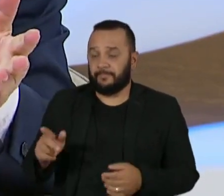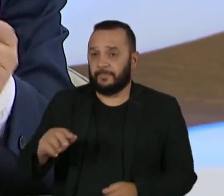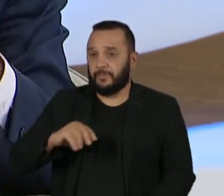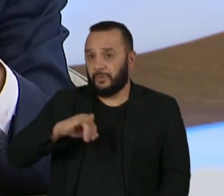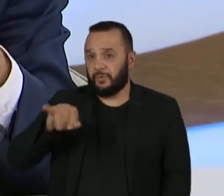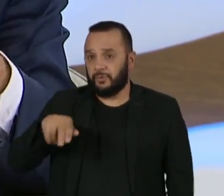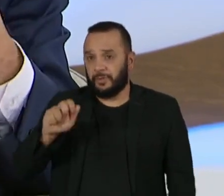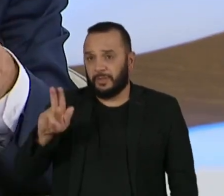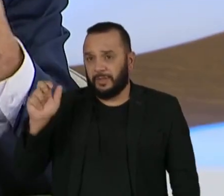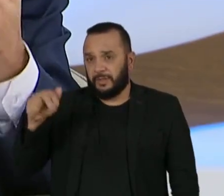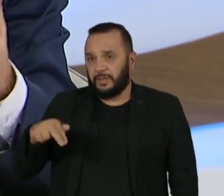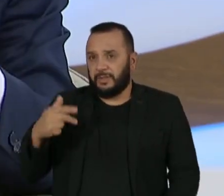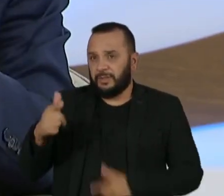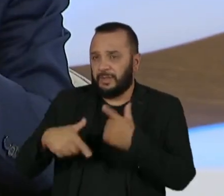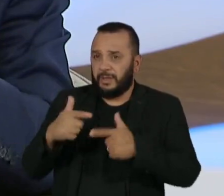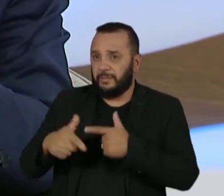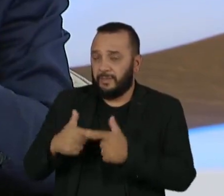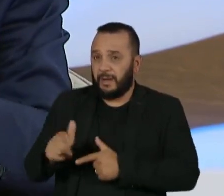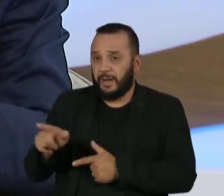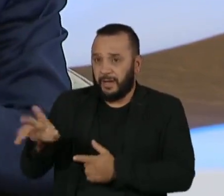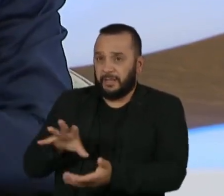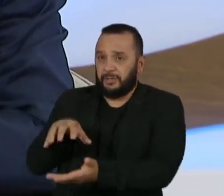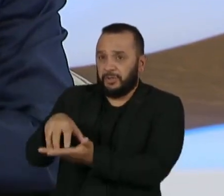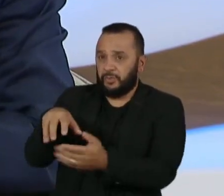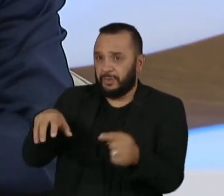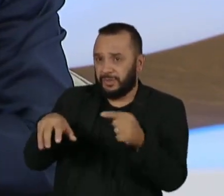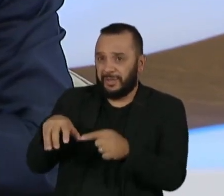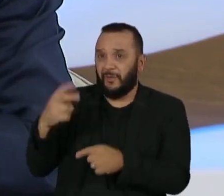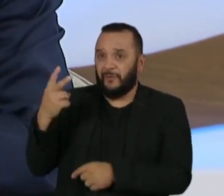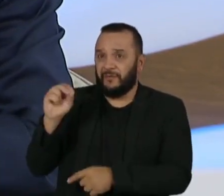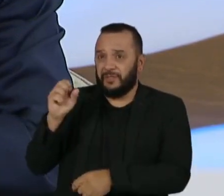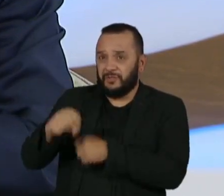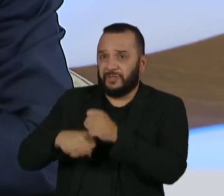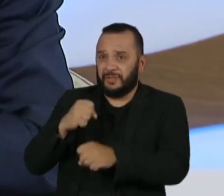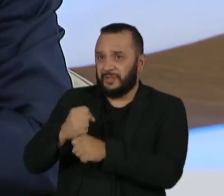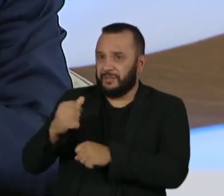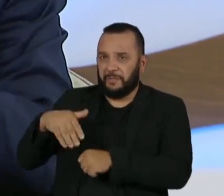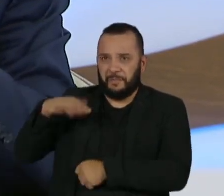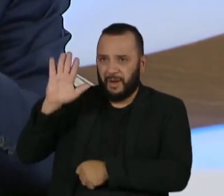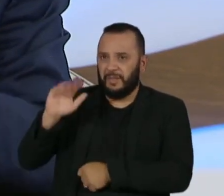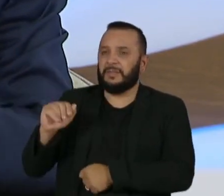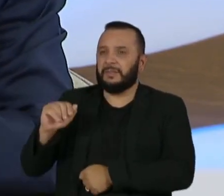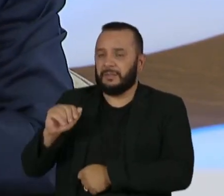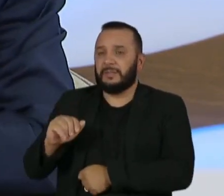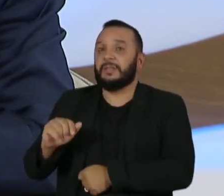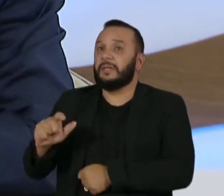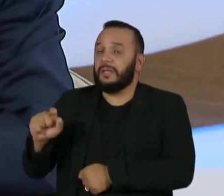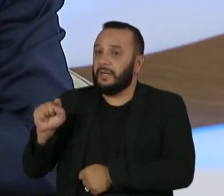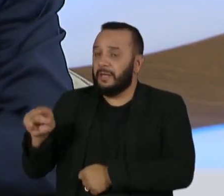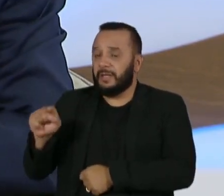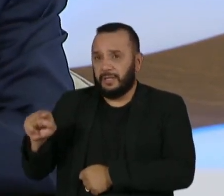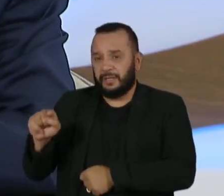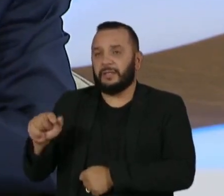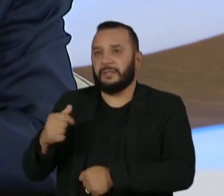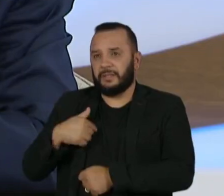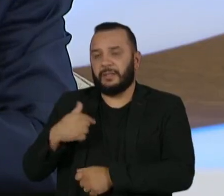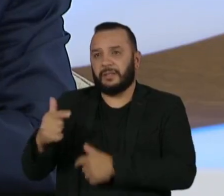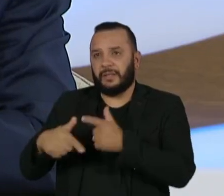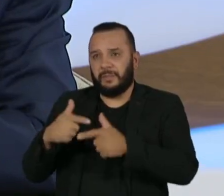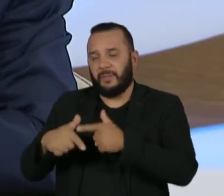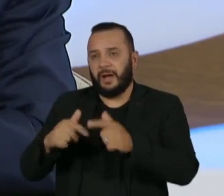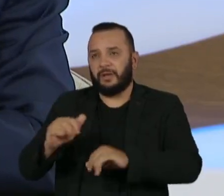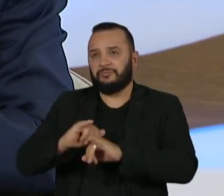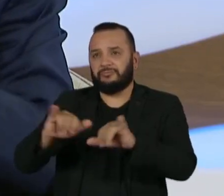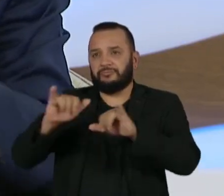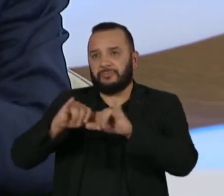trabalha junto com esta agência há mais de 20 anos. A primeira campanha que eles fizeram juntos foi a campanha do Antônio